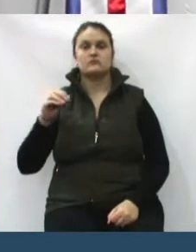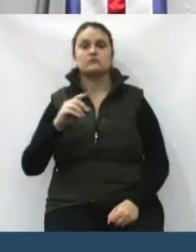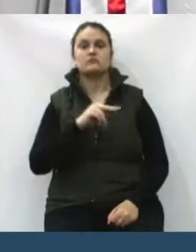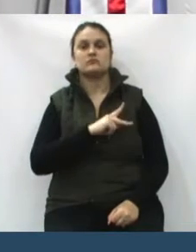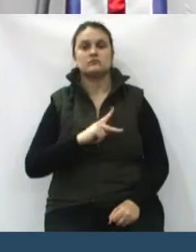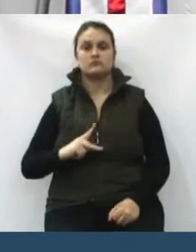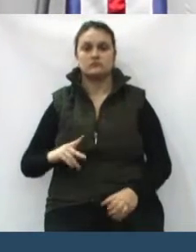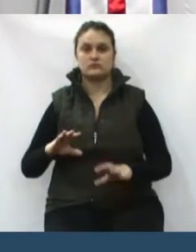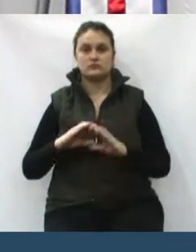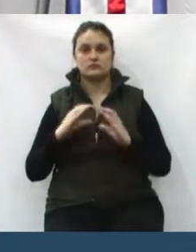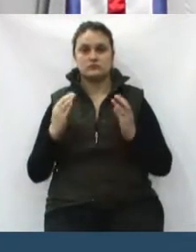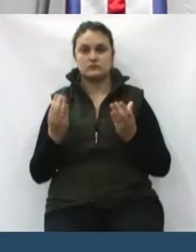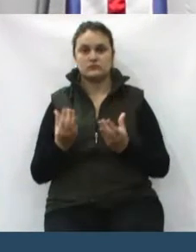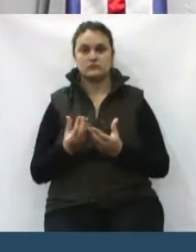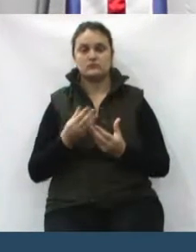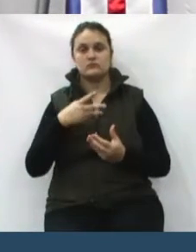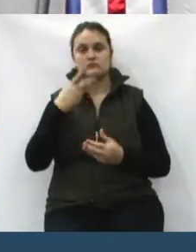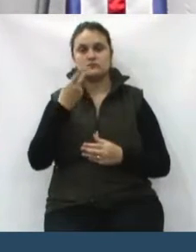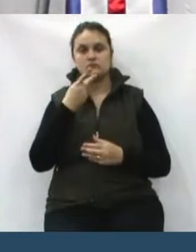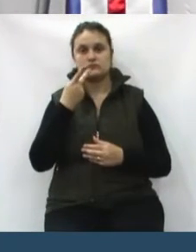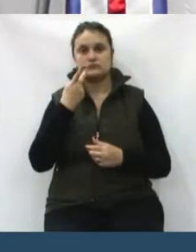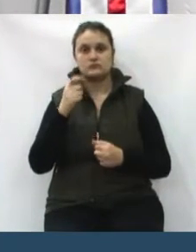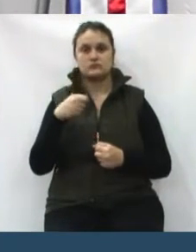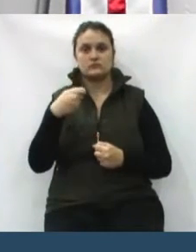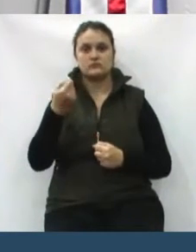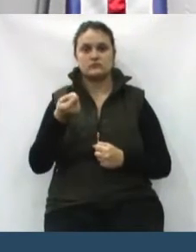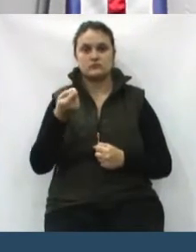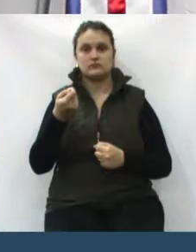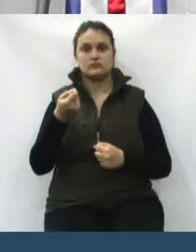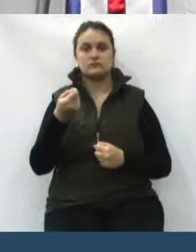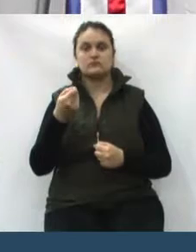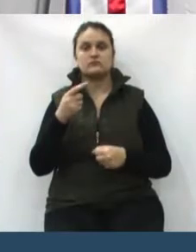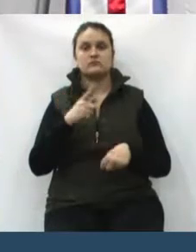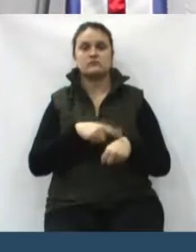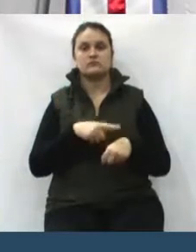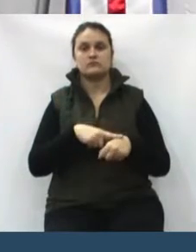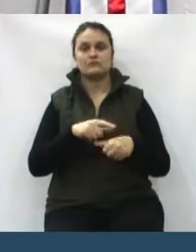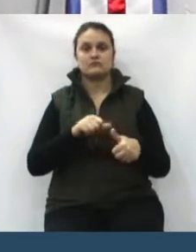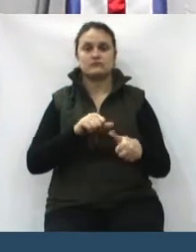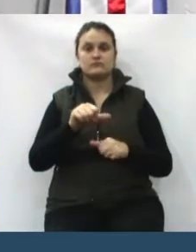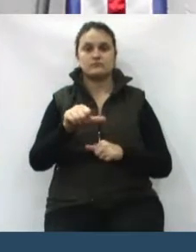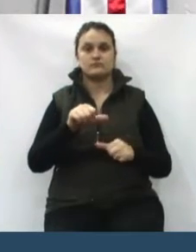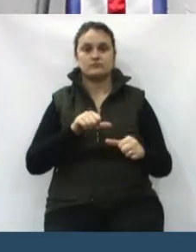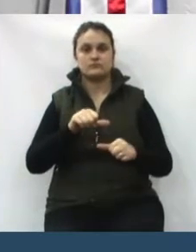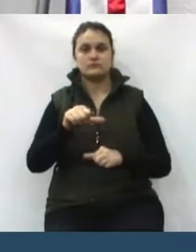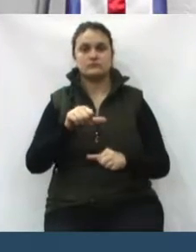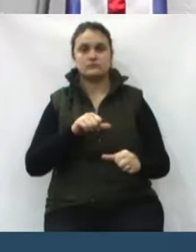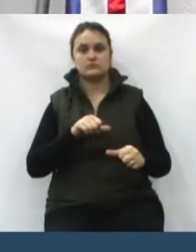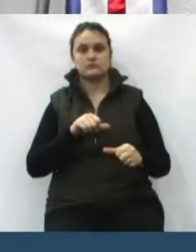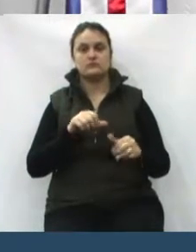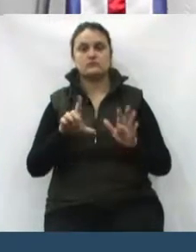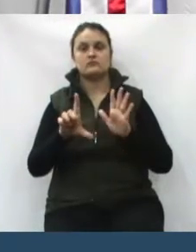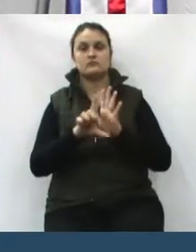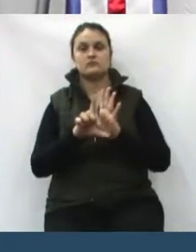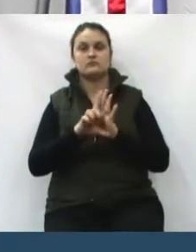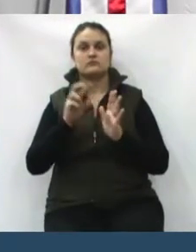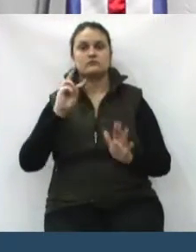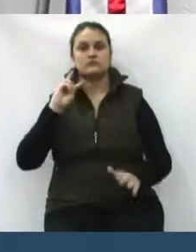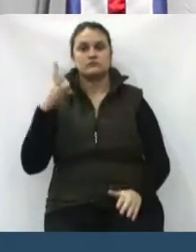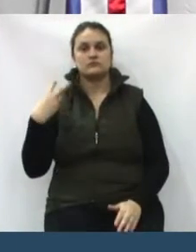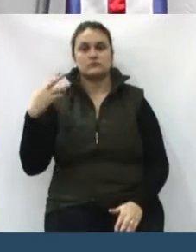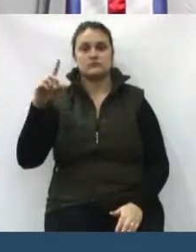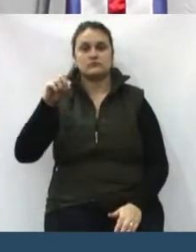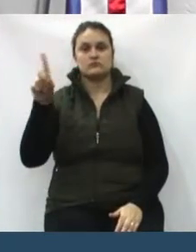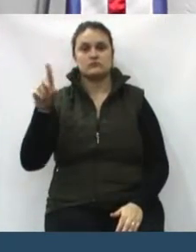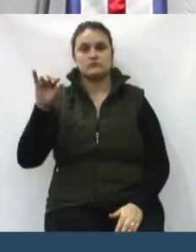que ela trata-se desse período de transição, lei do vereador Ziroto Daldin,